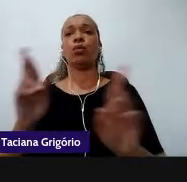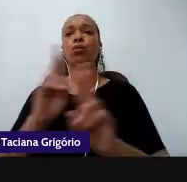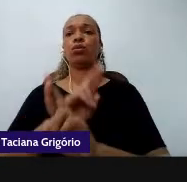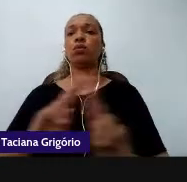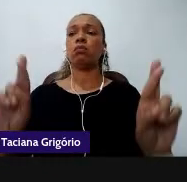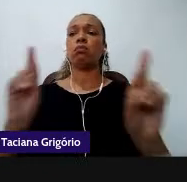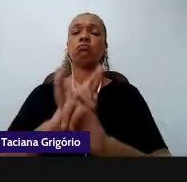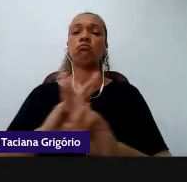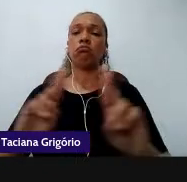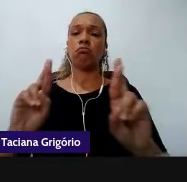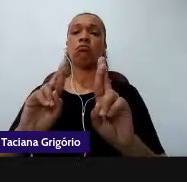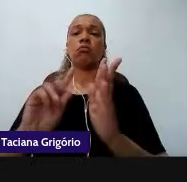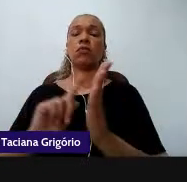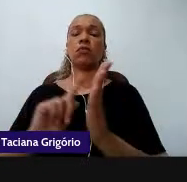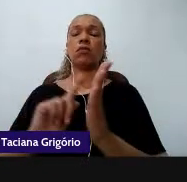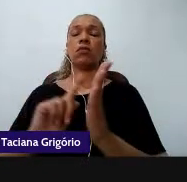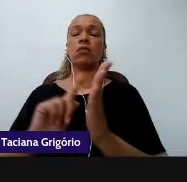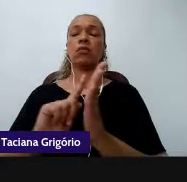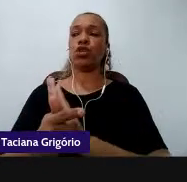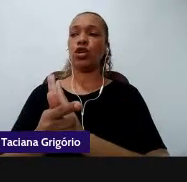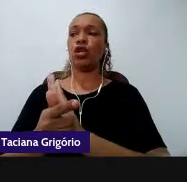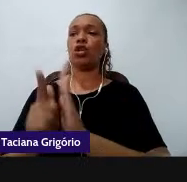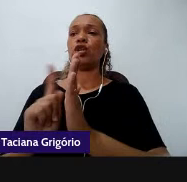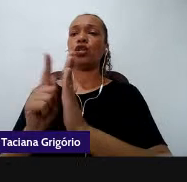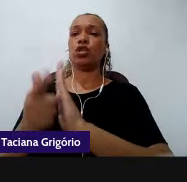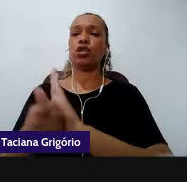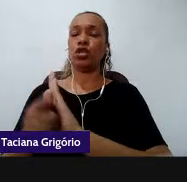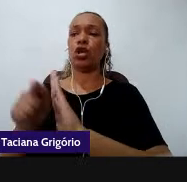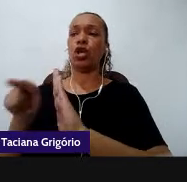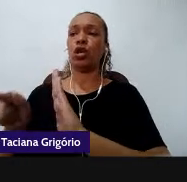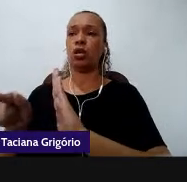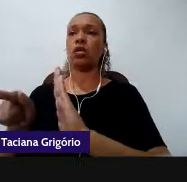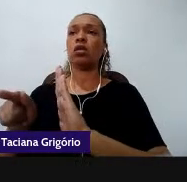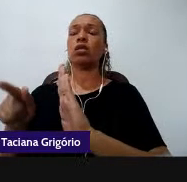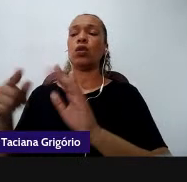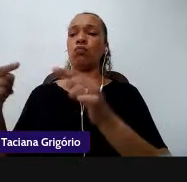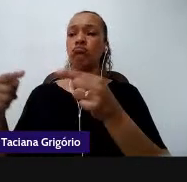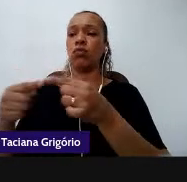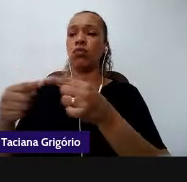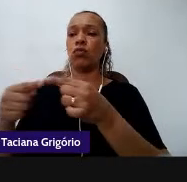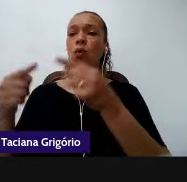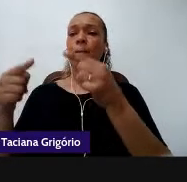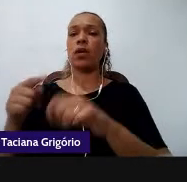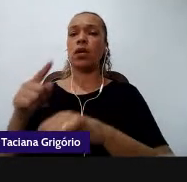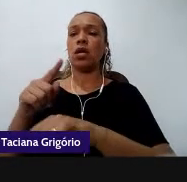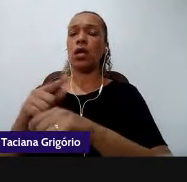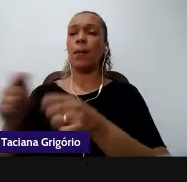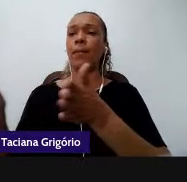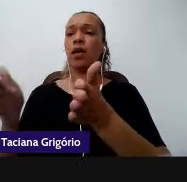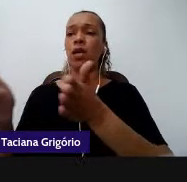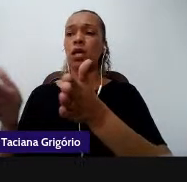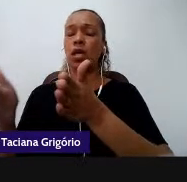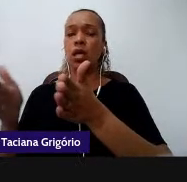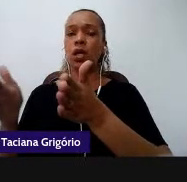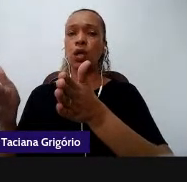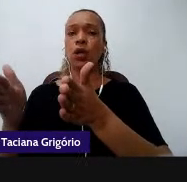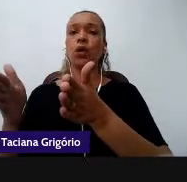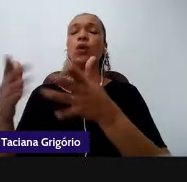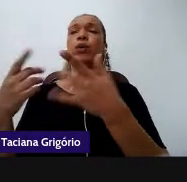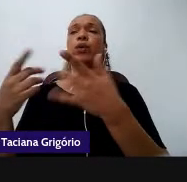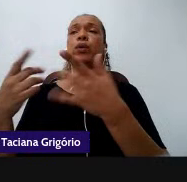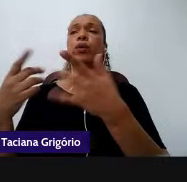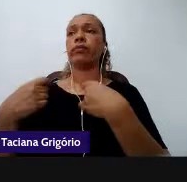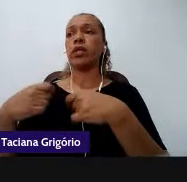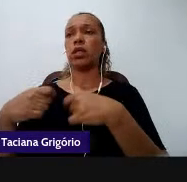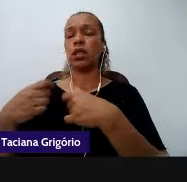de gêneros dividir esses gêneros por bimestre e começar a trabalhar porque eu preciso trabalhar é uma indicação da base é uma prescrição da